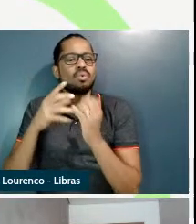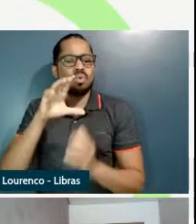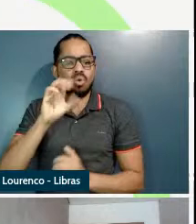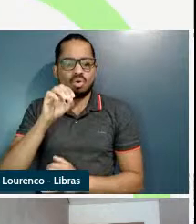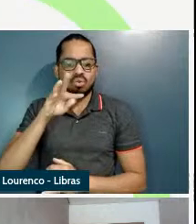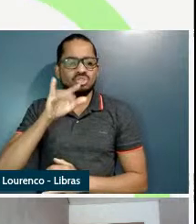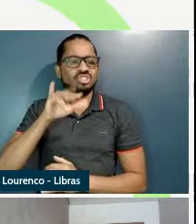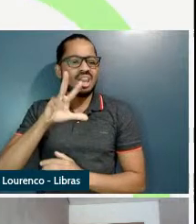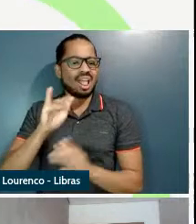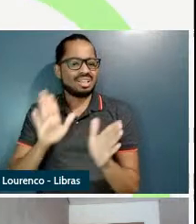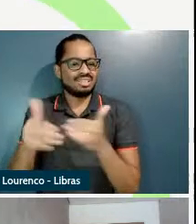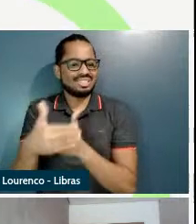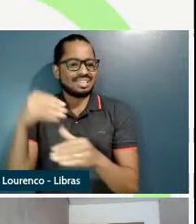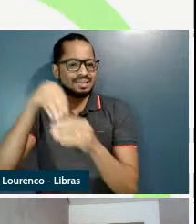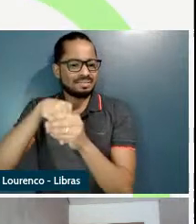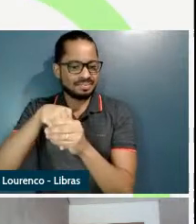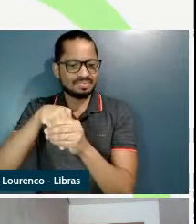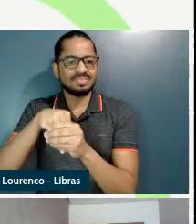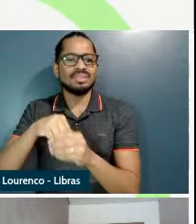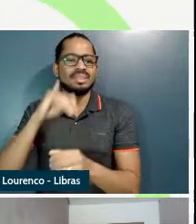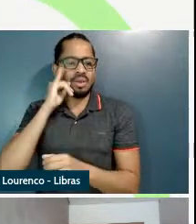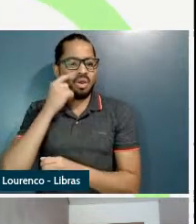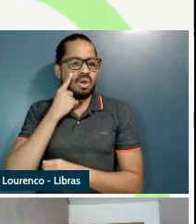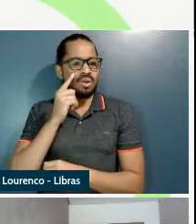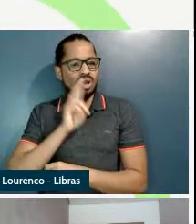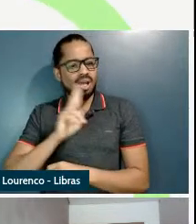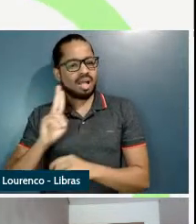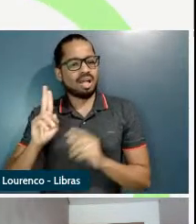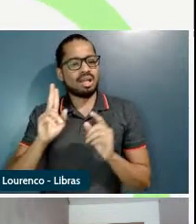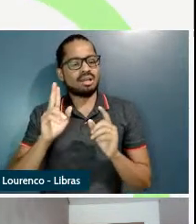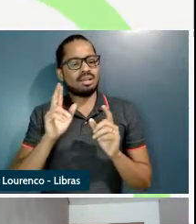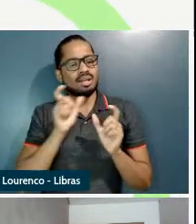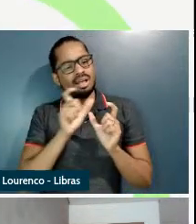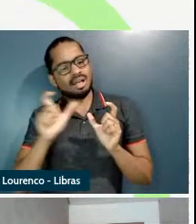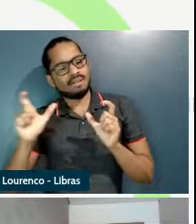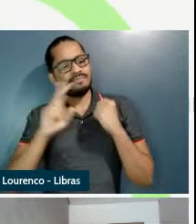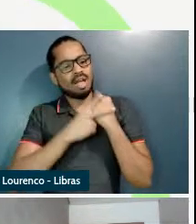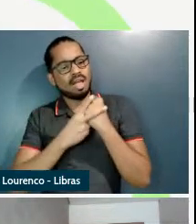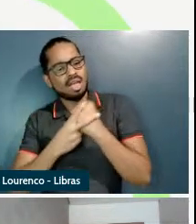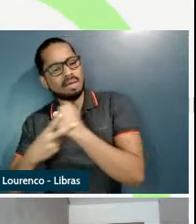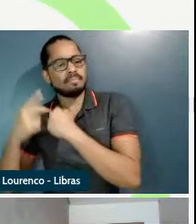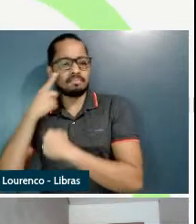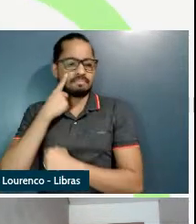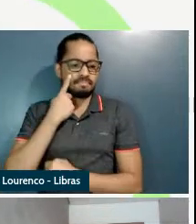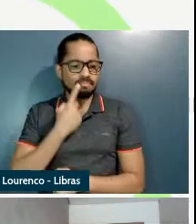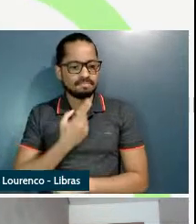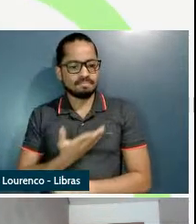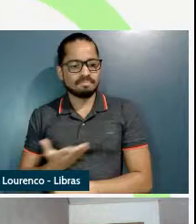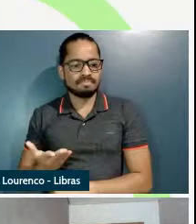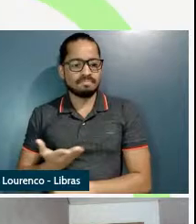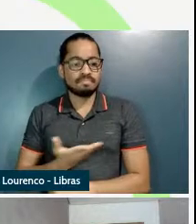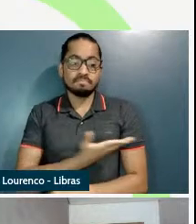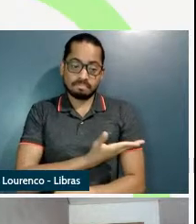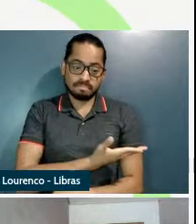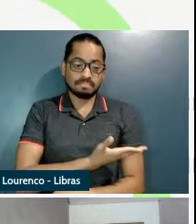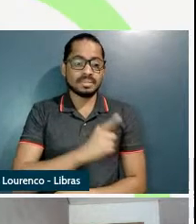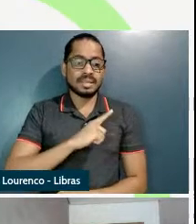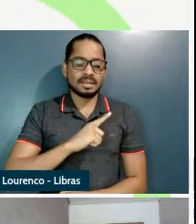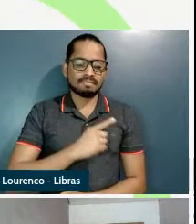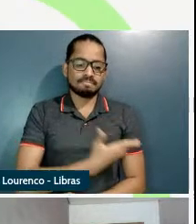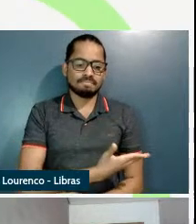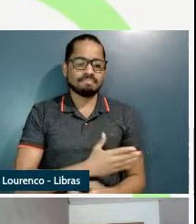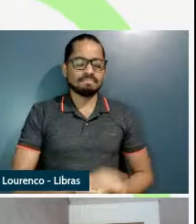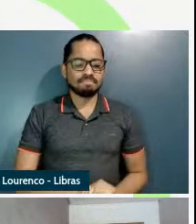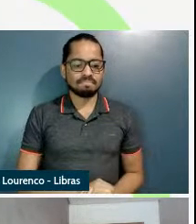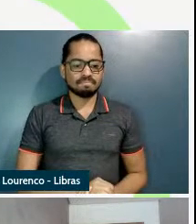acolher acomodar acondicionar amoitar aprisionar enclausurar esconder registrar trancafiar e por aí vai